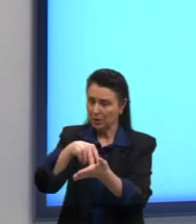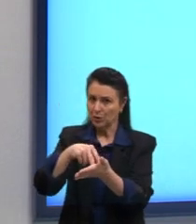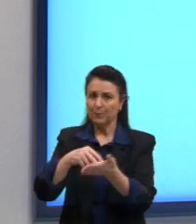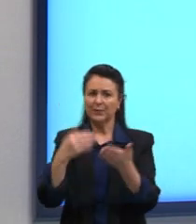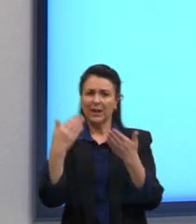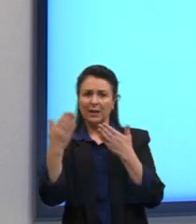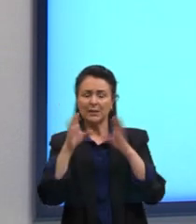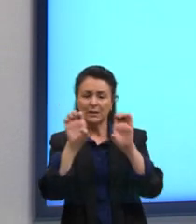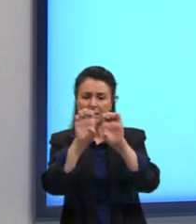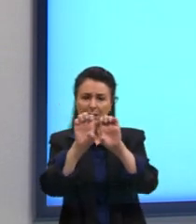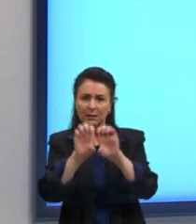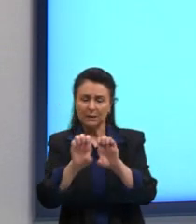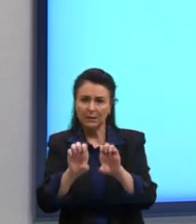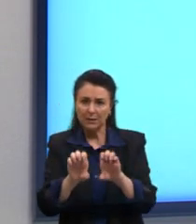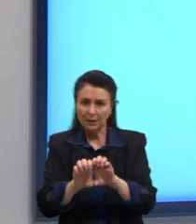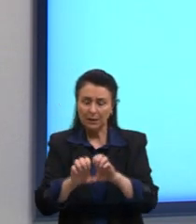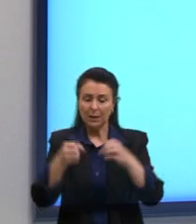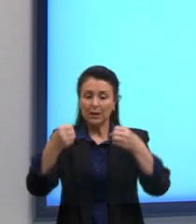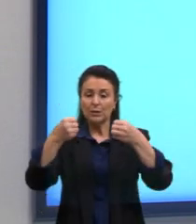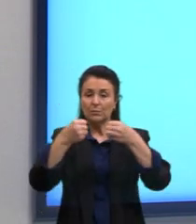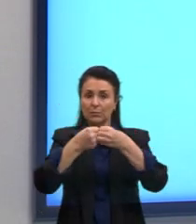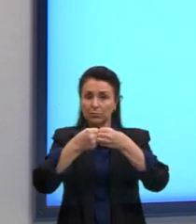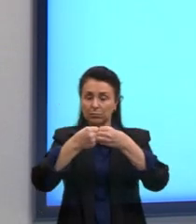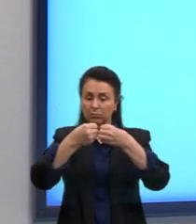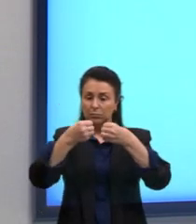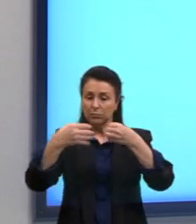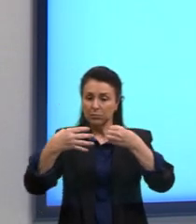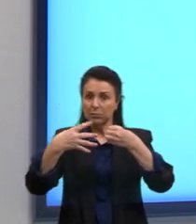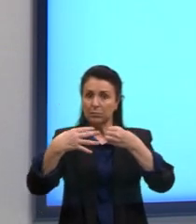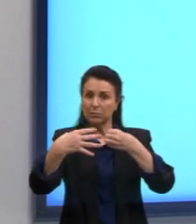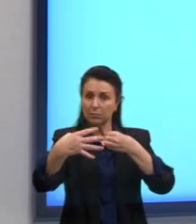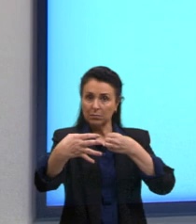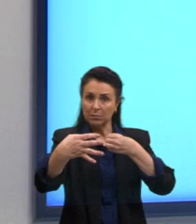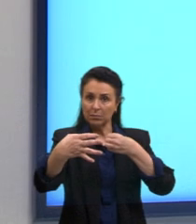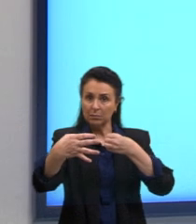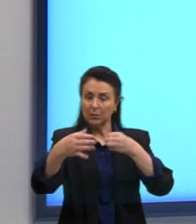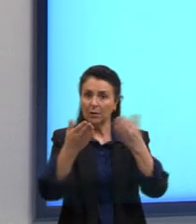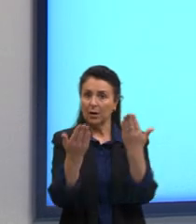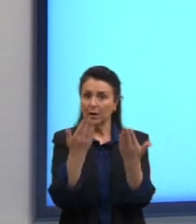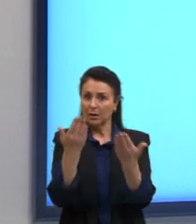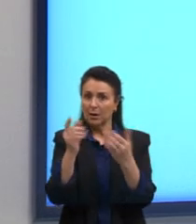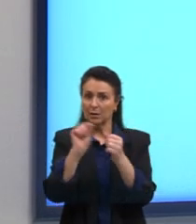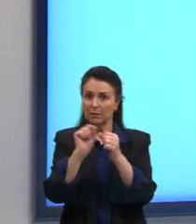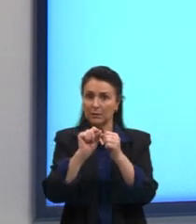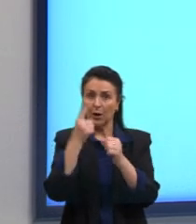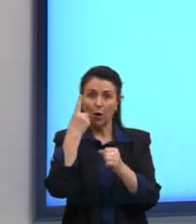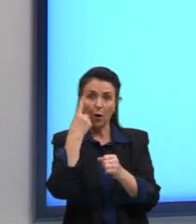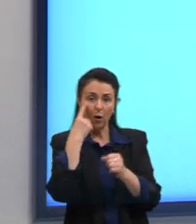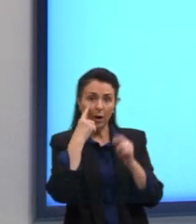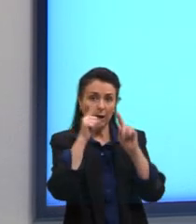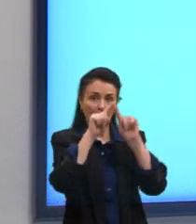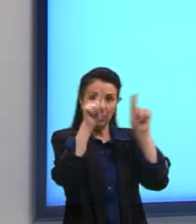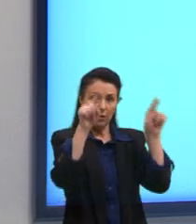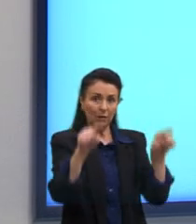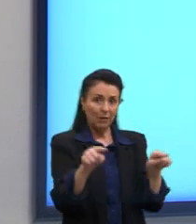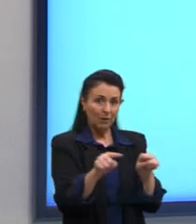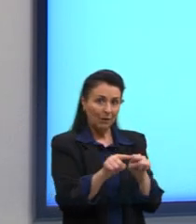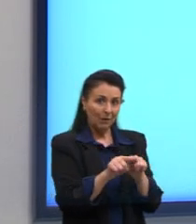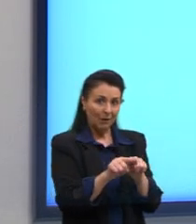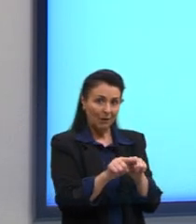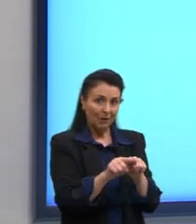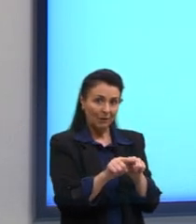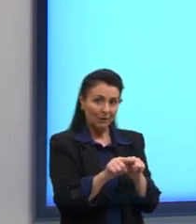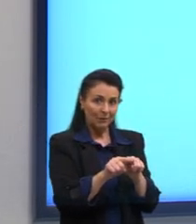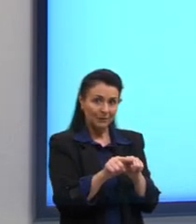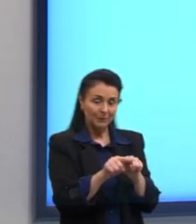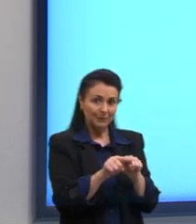estruturas anatômicas de cinco espécies, conforme o quadro. Gente, quando a gente fala então, vou dar uma aceleradinha que já está